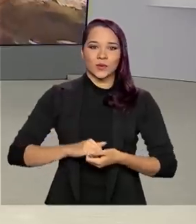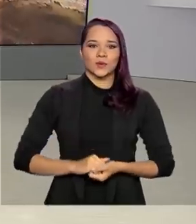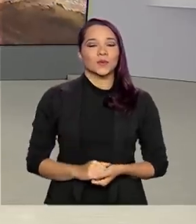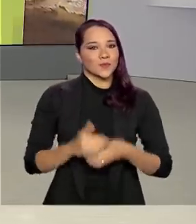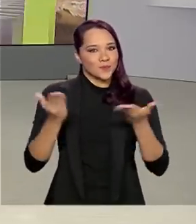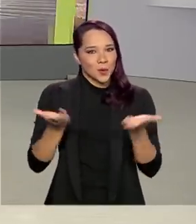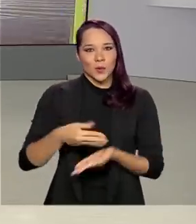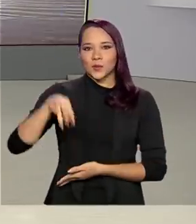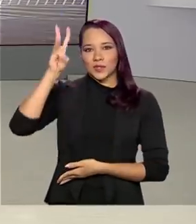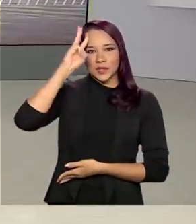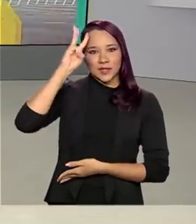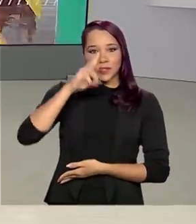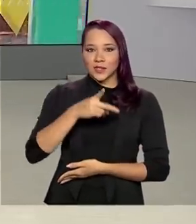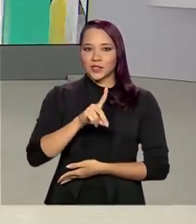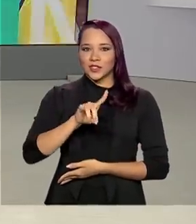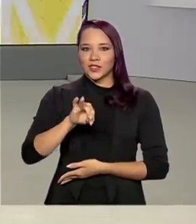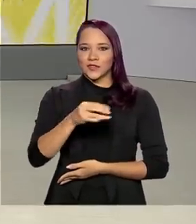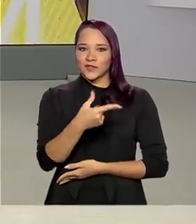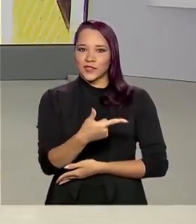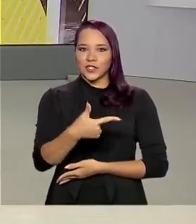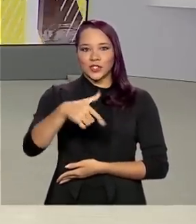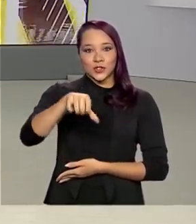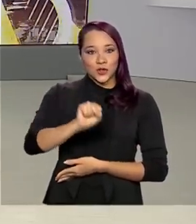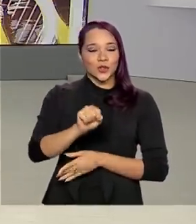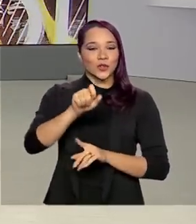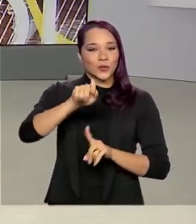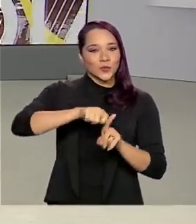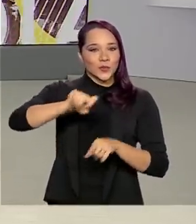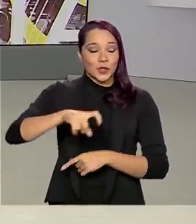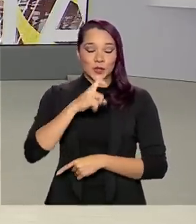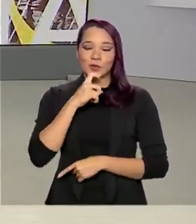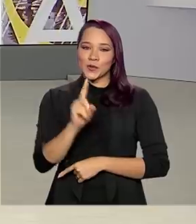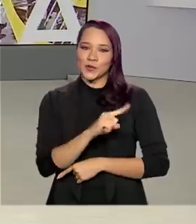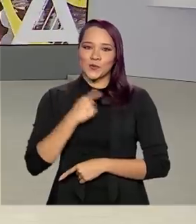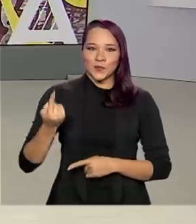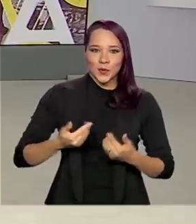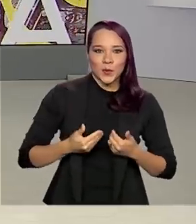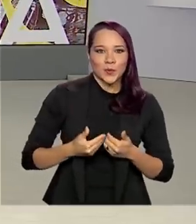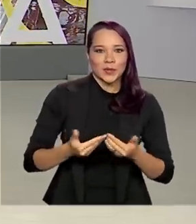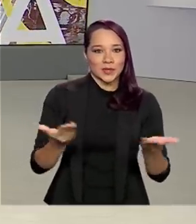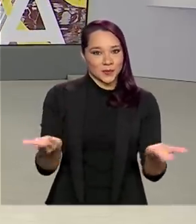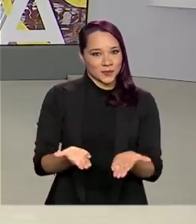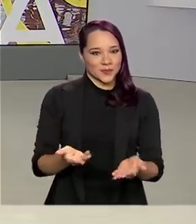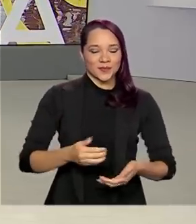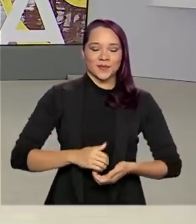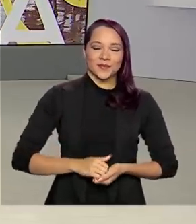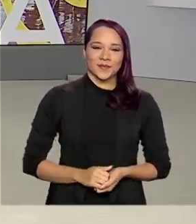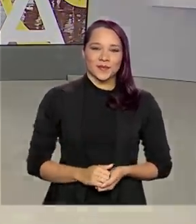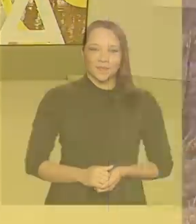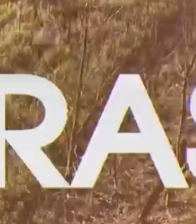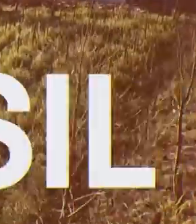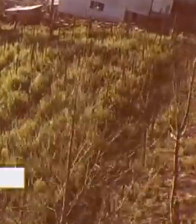Hoje é terça-feira, 28 de julho de 2020. O Brasil em Dia começa agora.